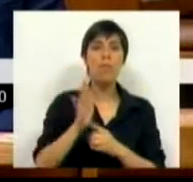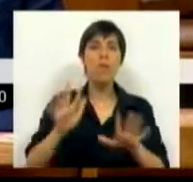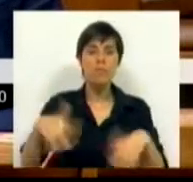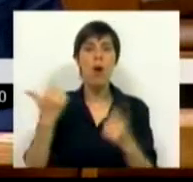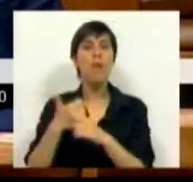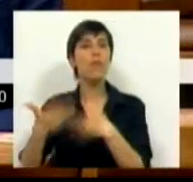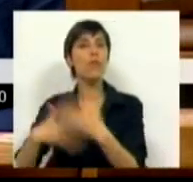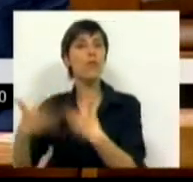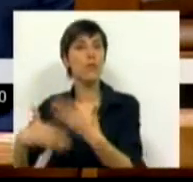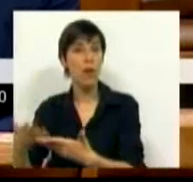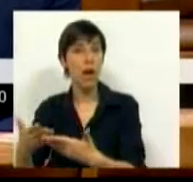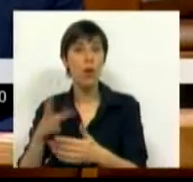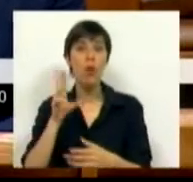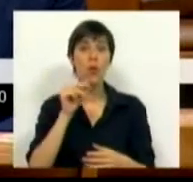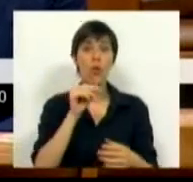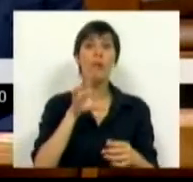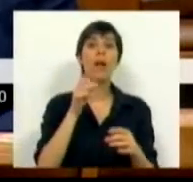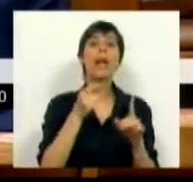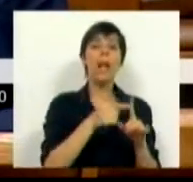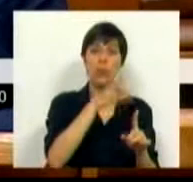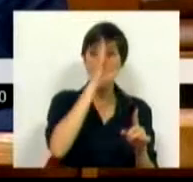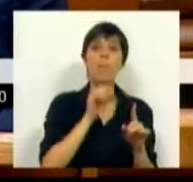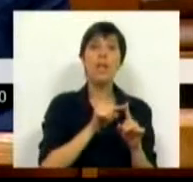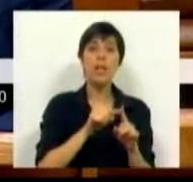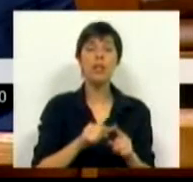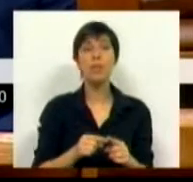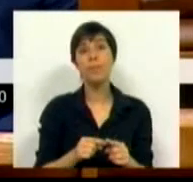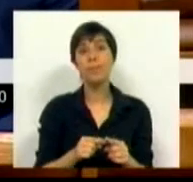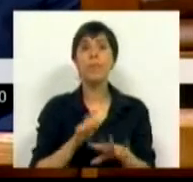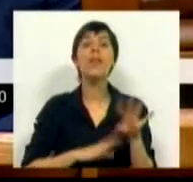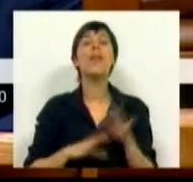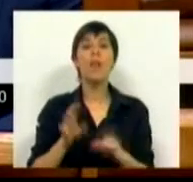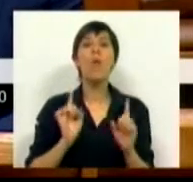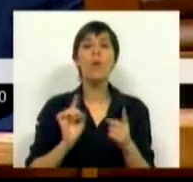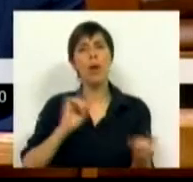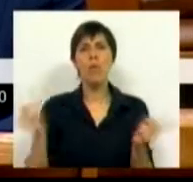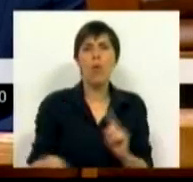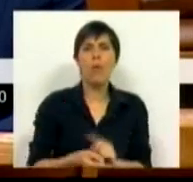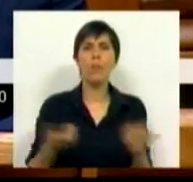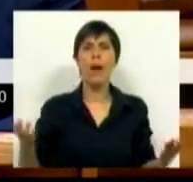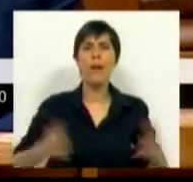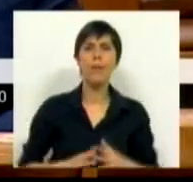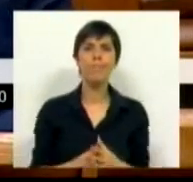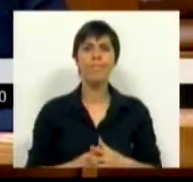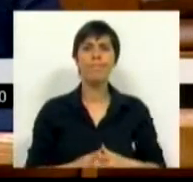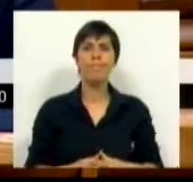poder funcionar. No Nucrato, o Ministro faz precisamente o contrário.